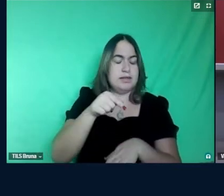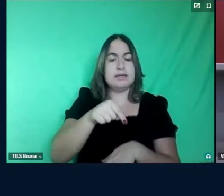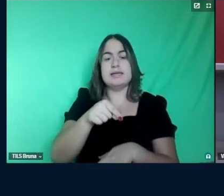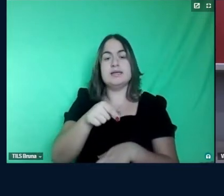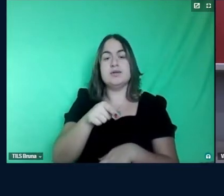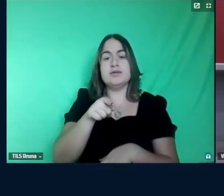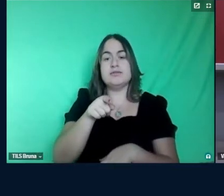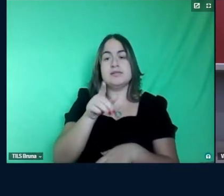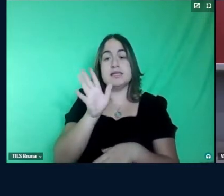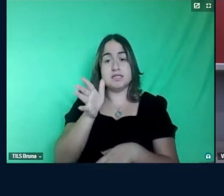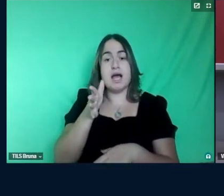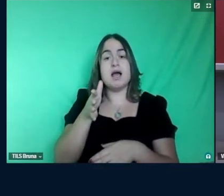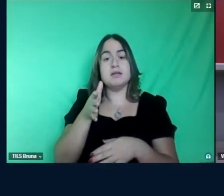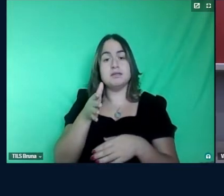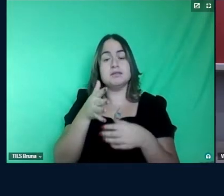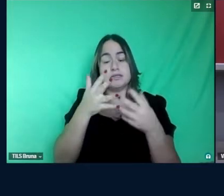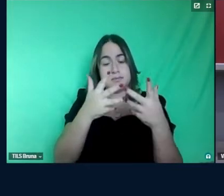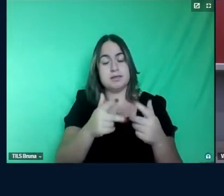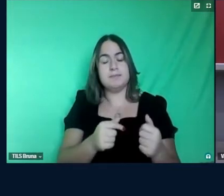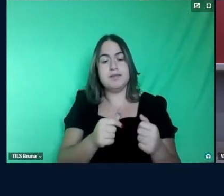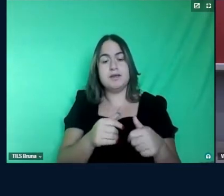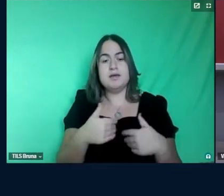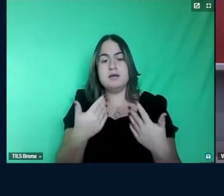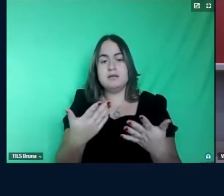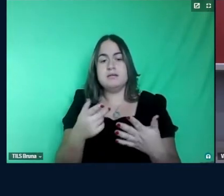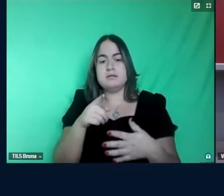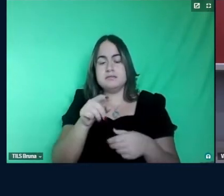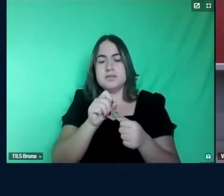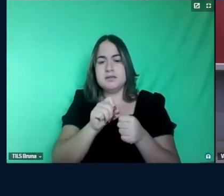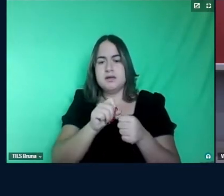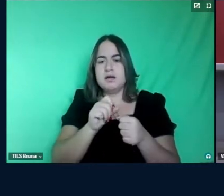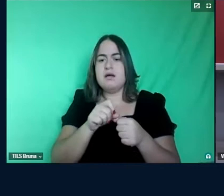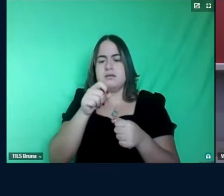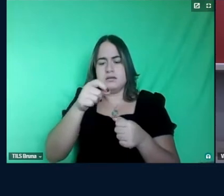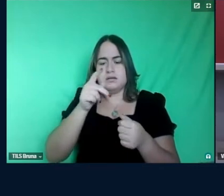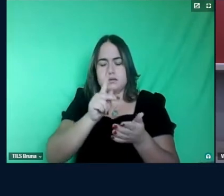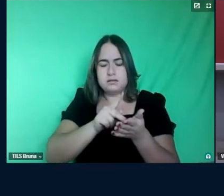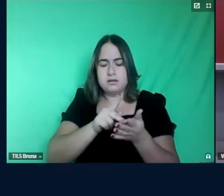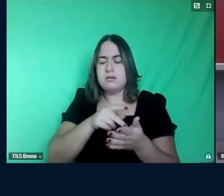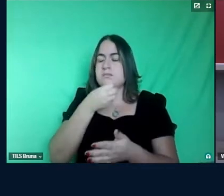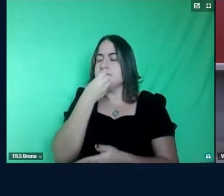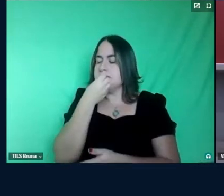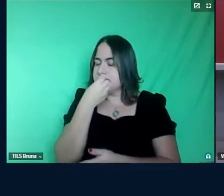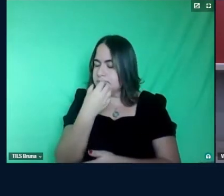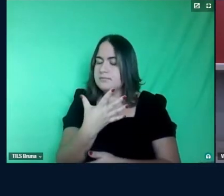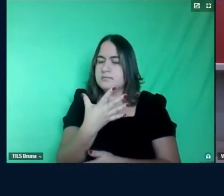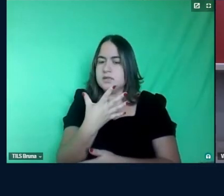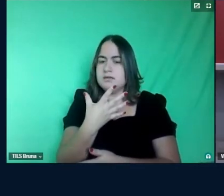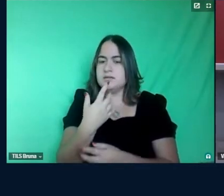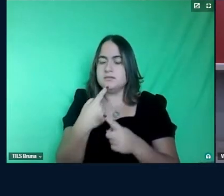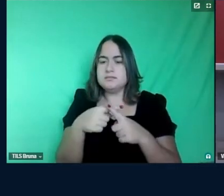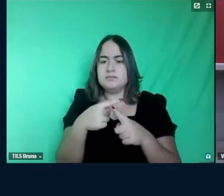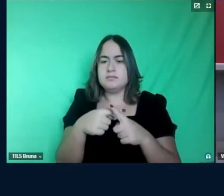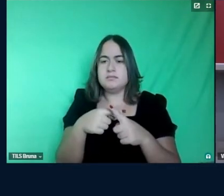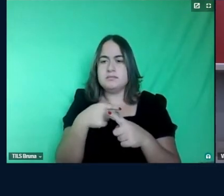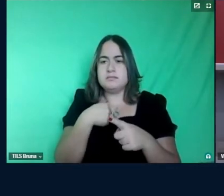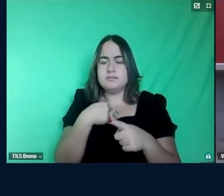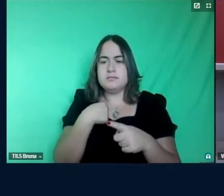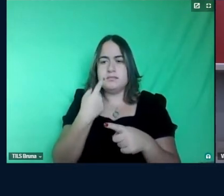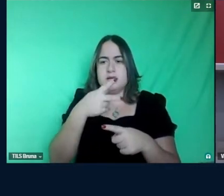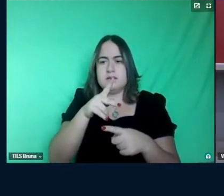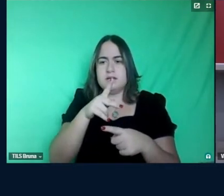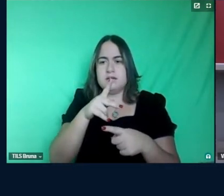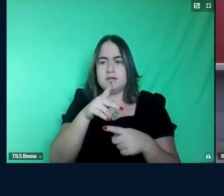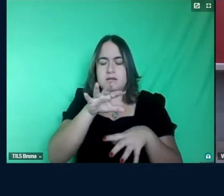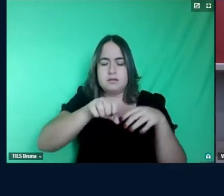falando quer dizer você faz o que você está pregando isso é muito bom porque você eu vejo nos teus dados que